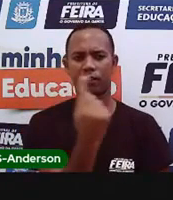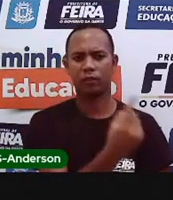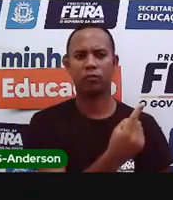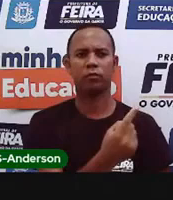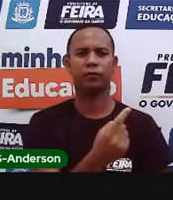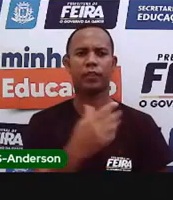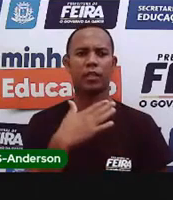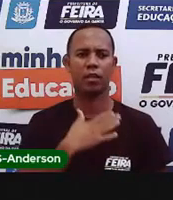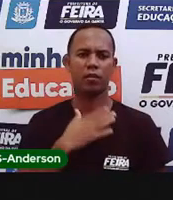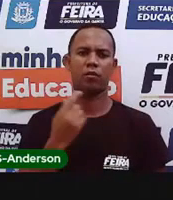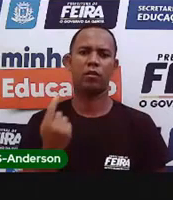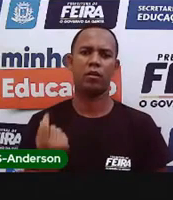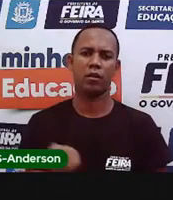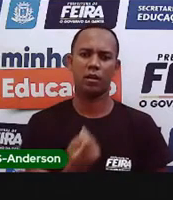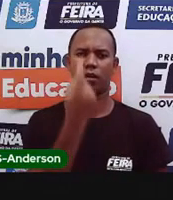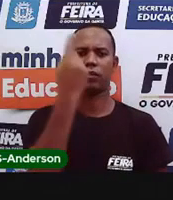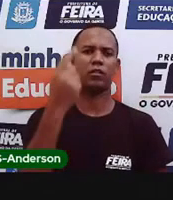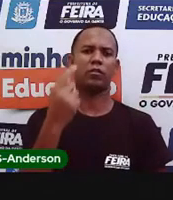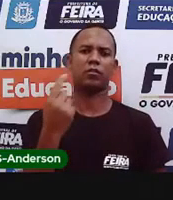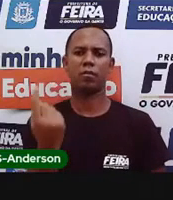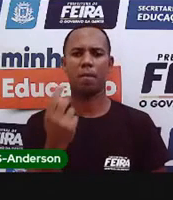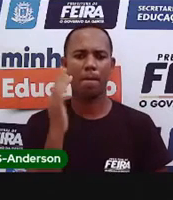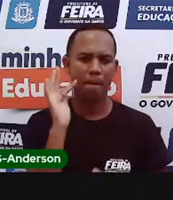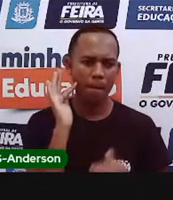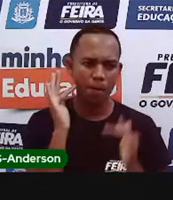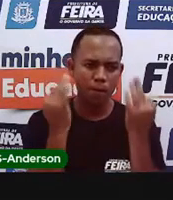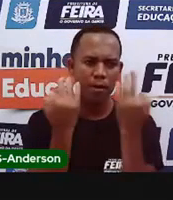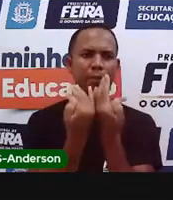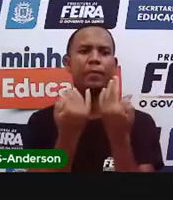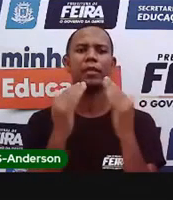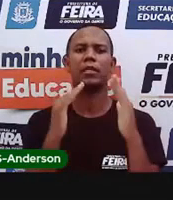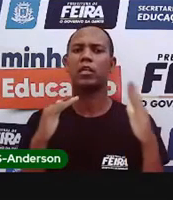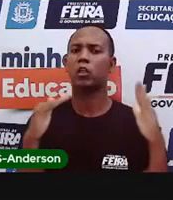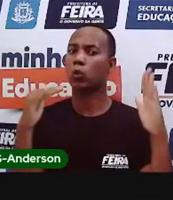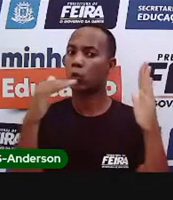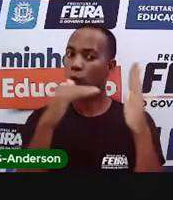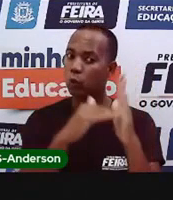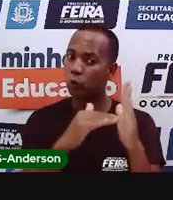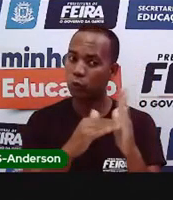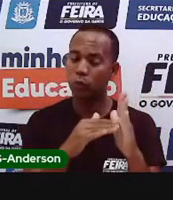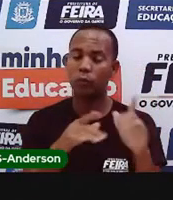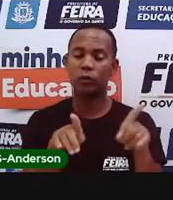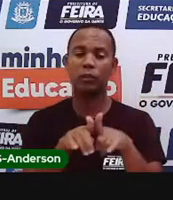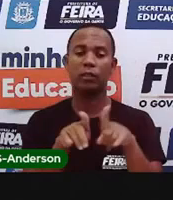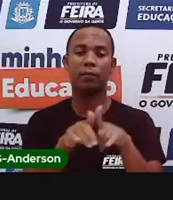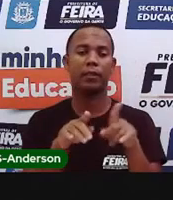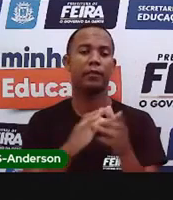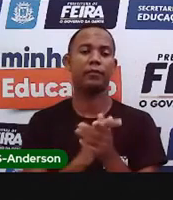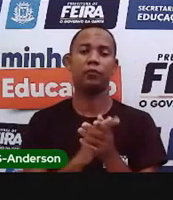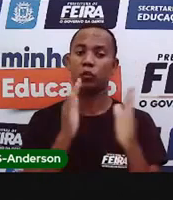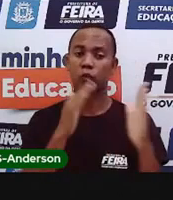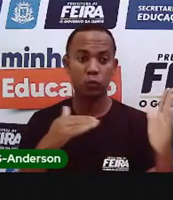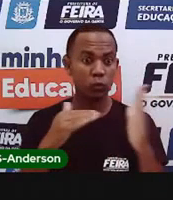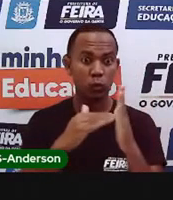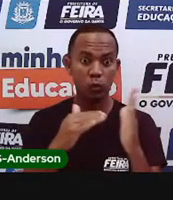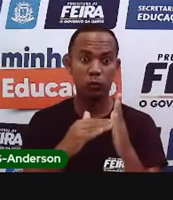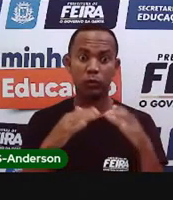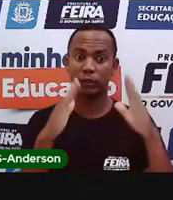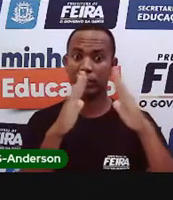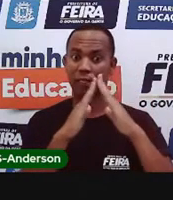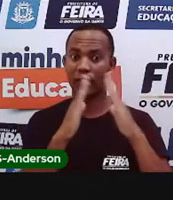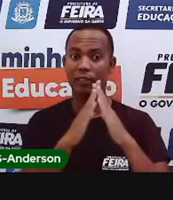Anderson, tá? O papai, a mamãe, a Dinda, o vovô, a vovó, a todos. Vamos